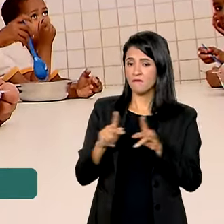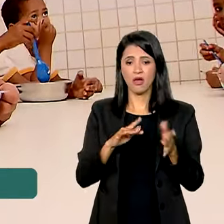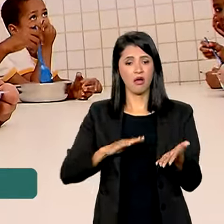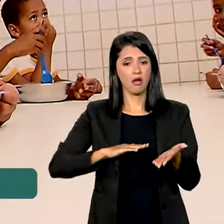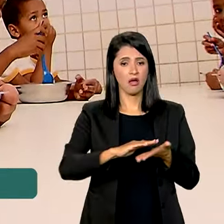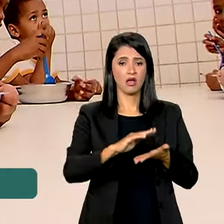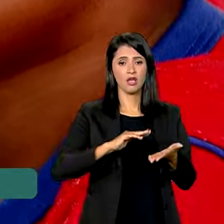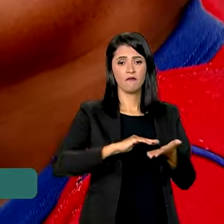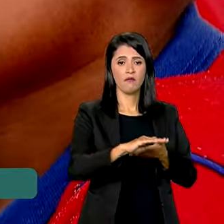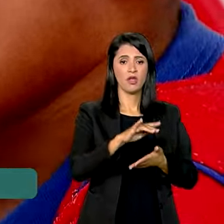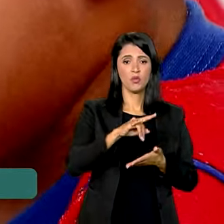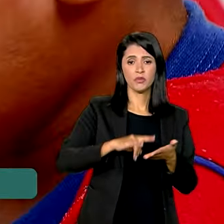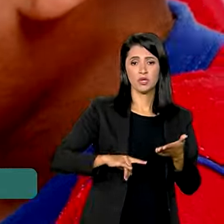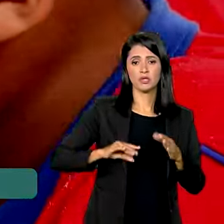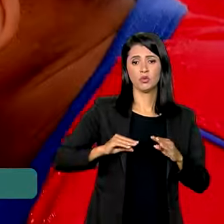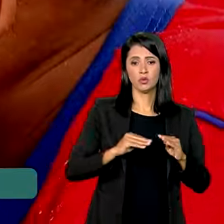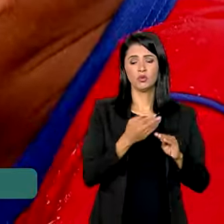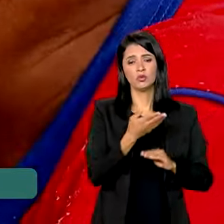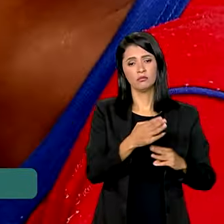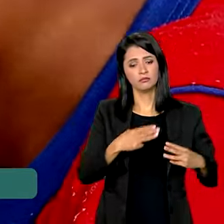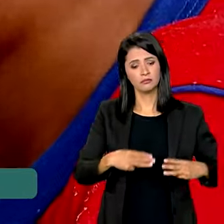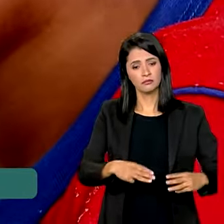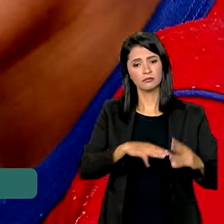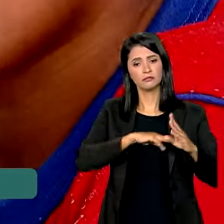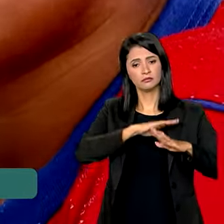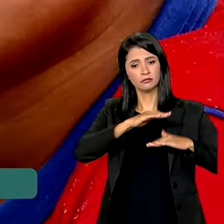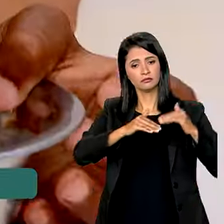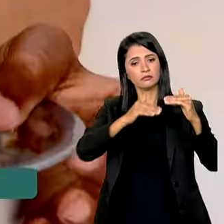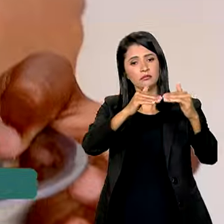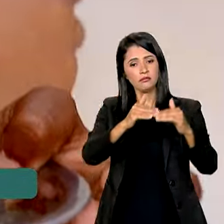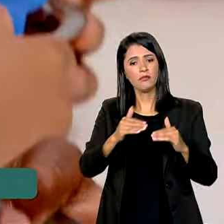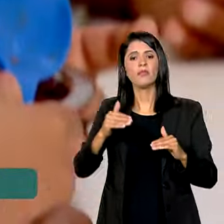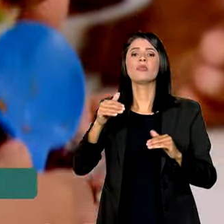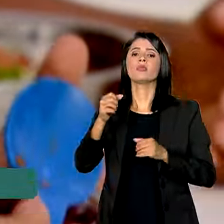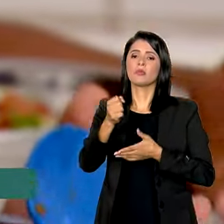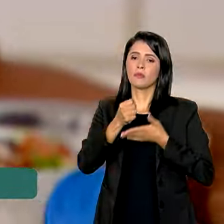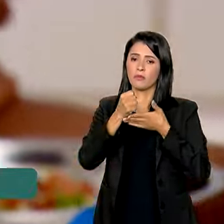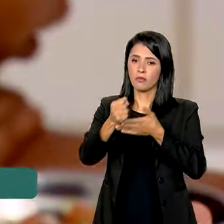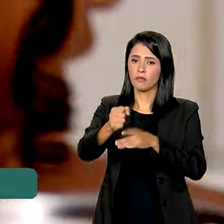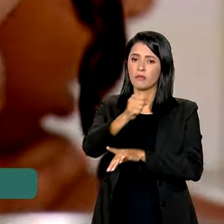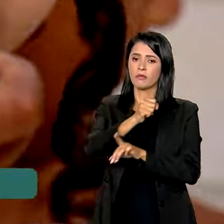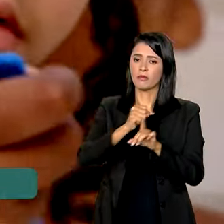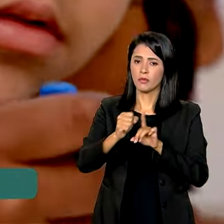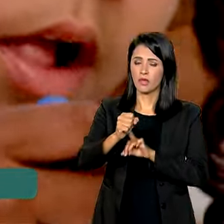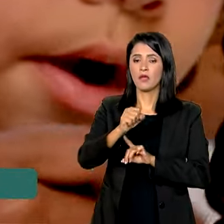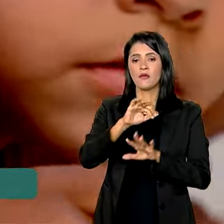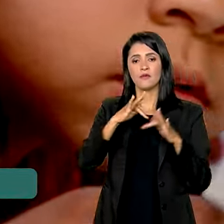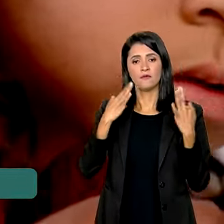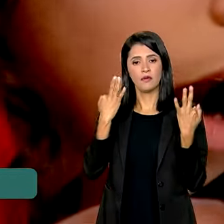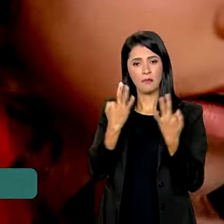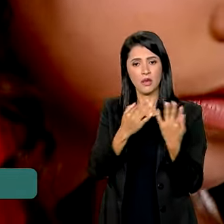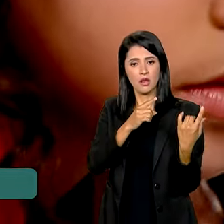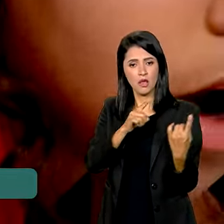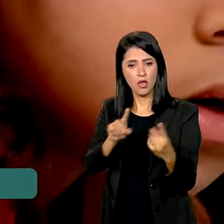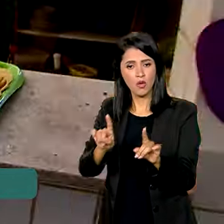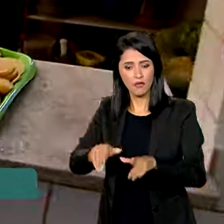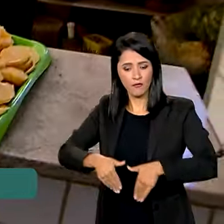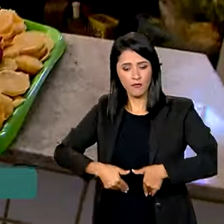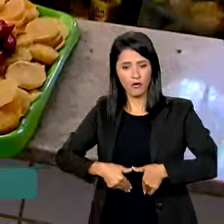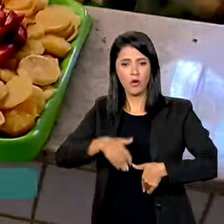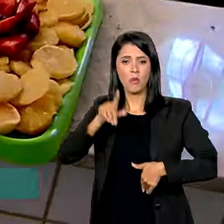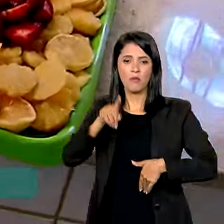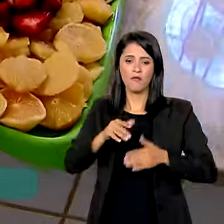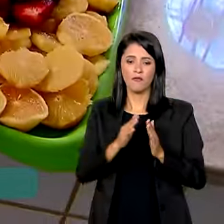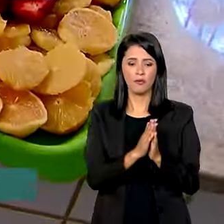documentação completa para o Ministério do Desenvolvimento e Assistência Social, Família e Combate à Fome